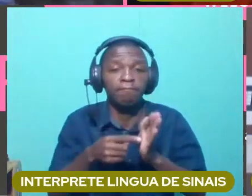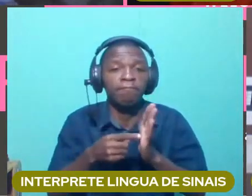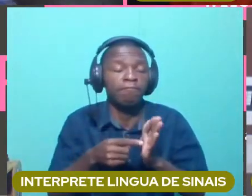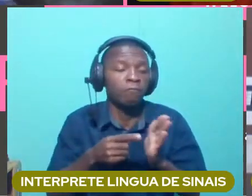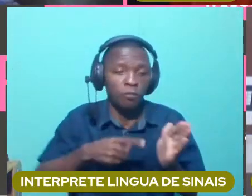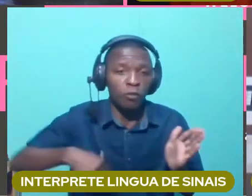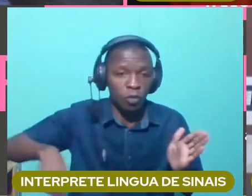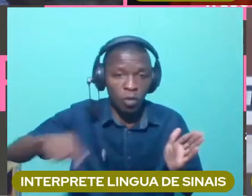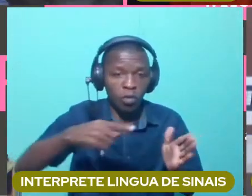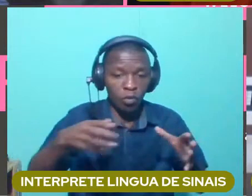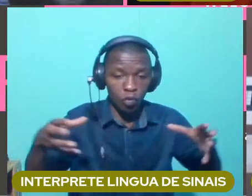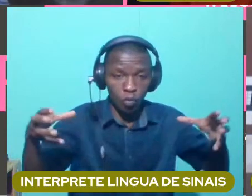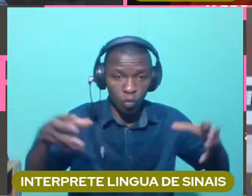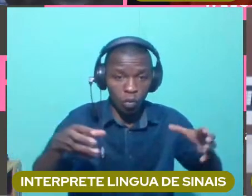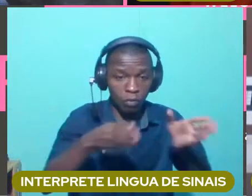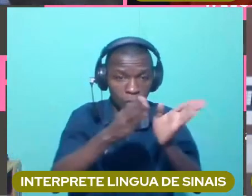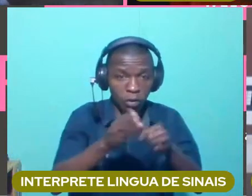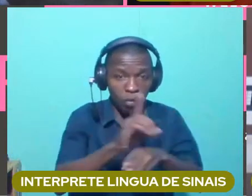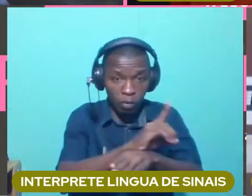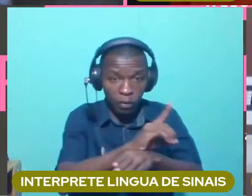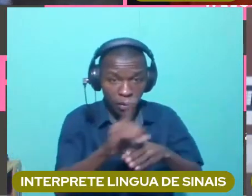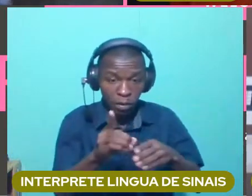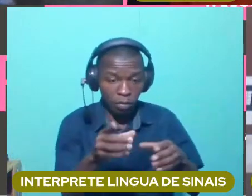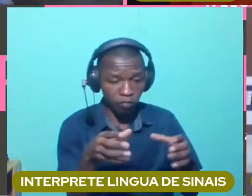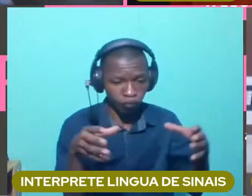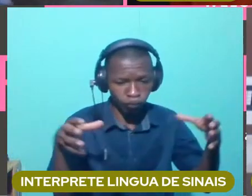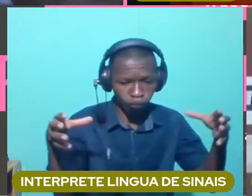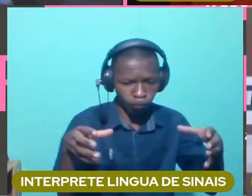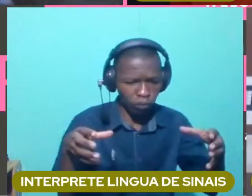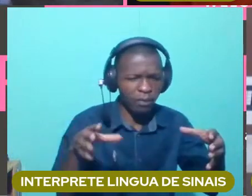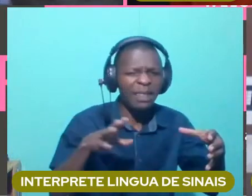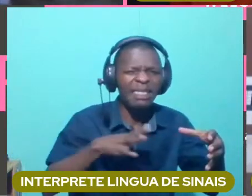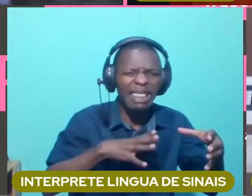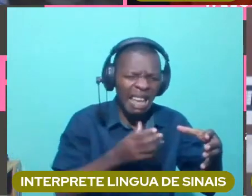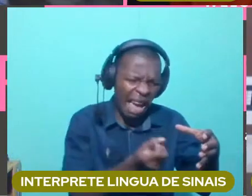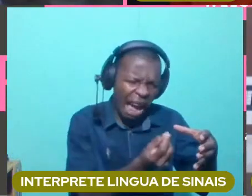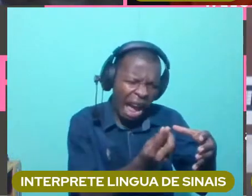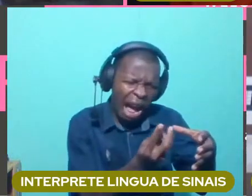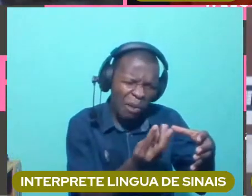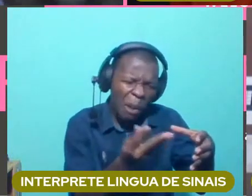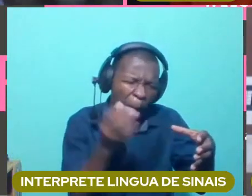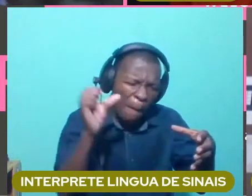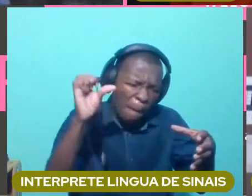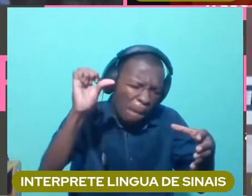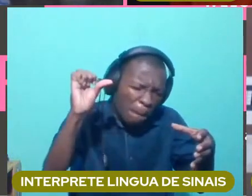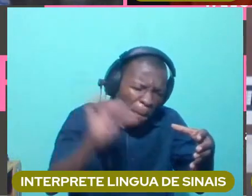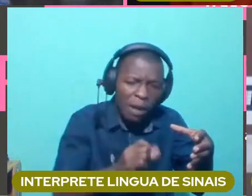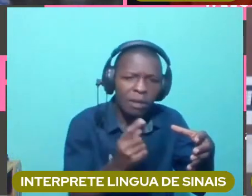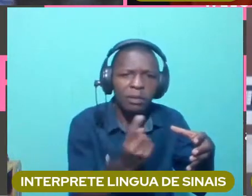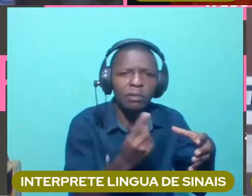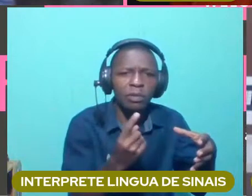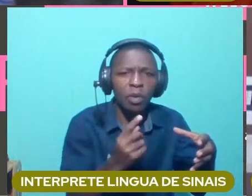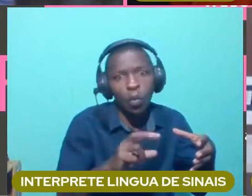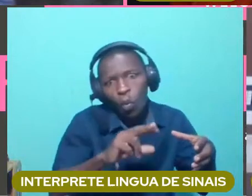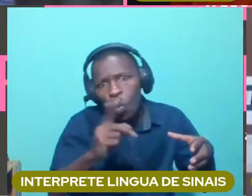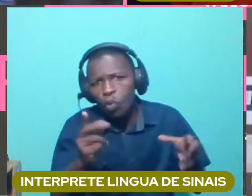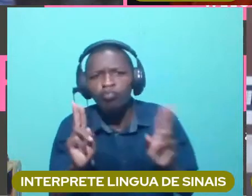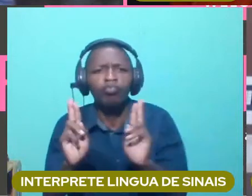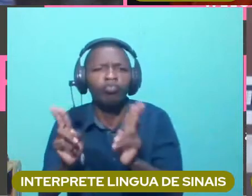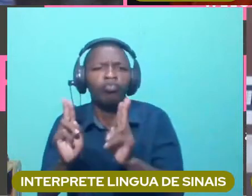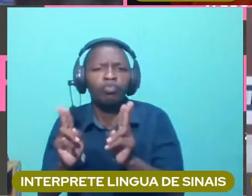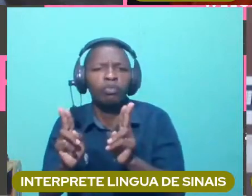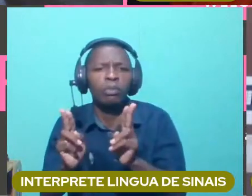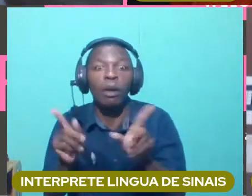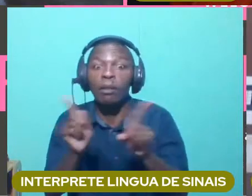a excluir um grupo, que são as pessoas com deficiência auditiva. Então,